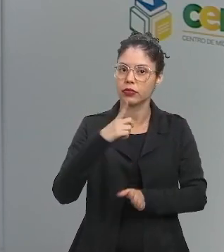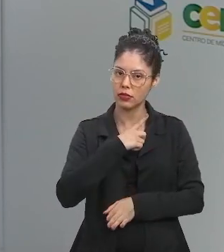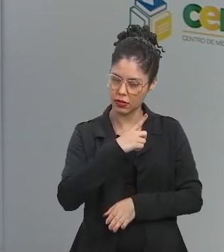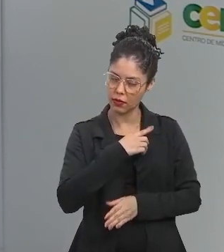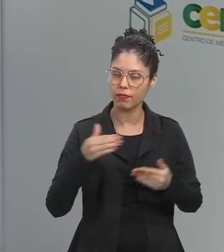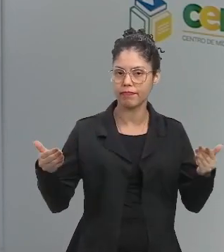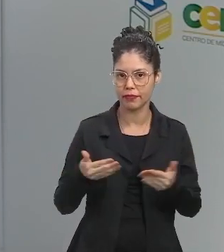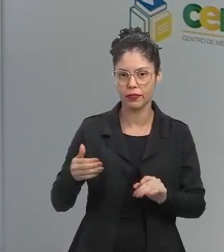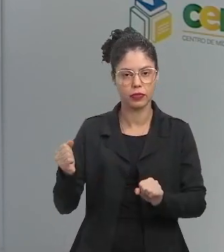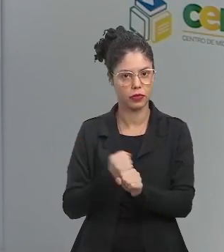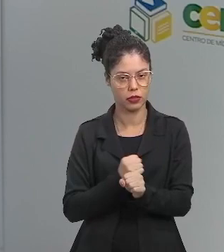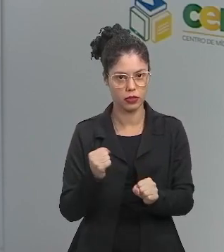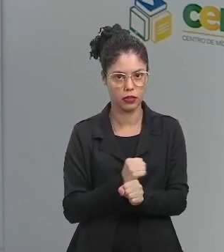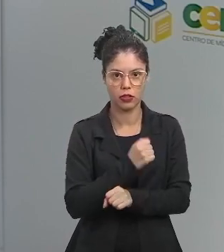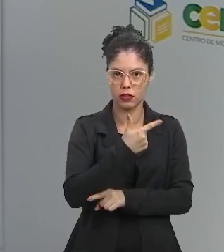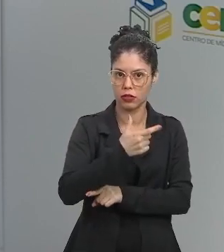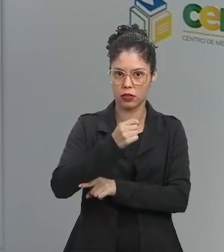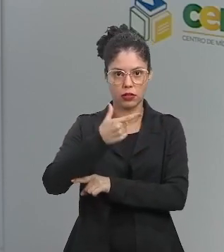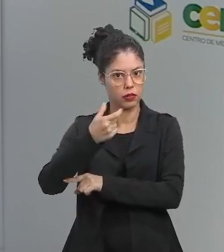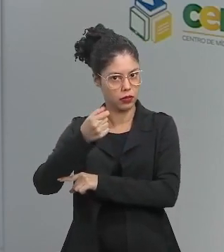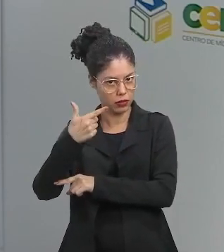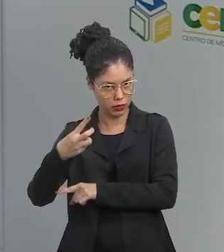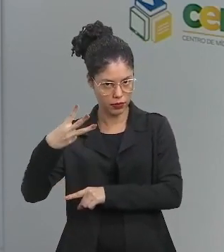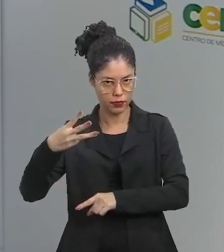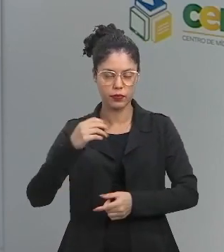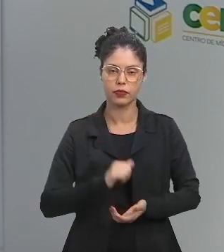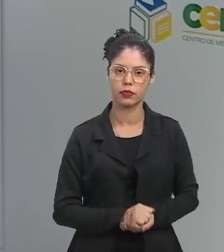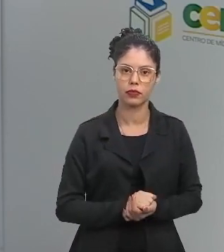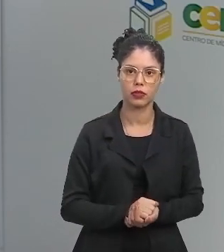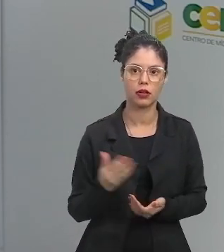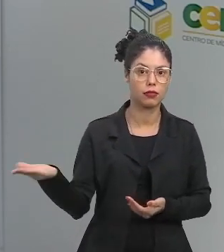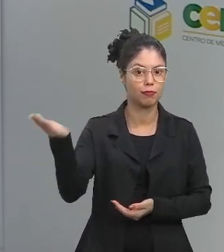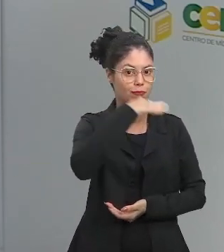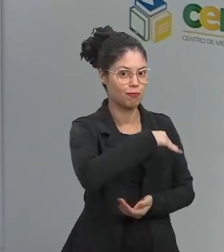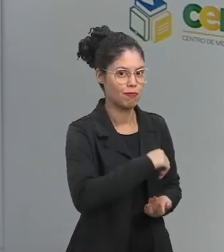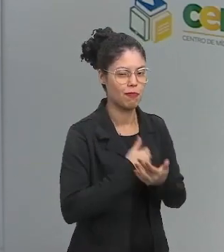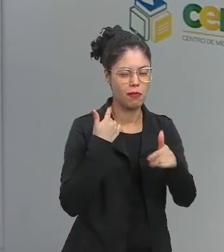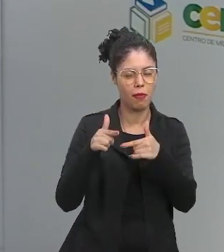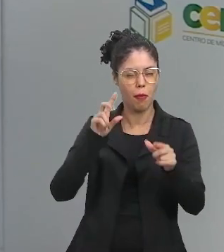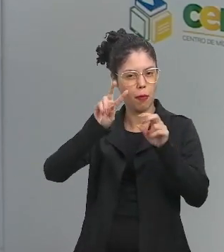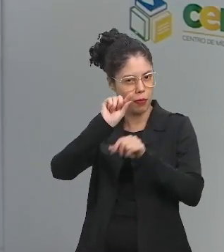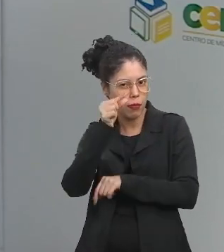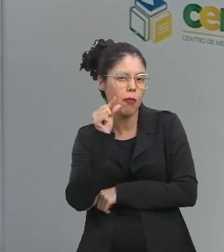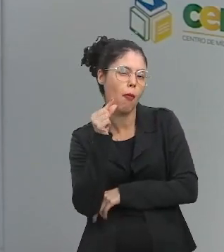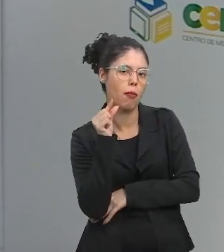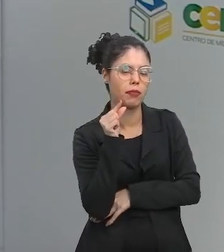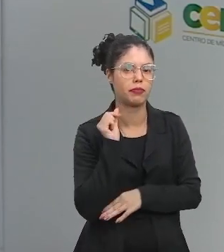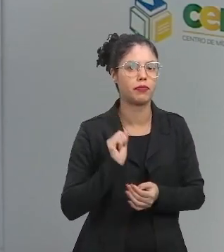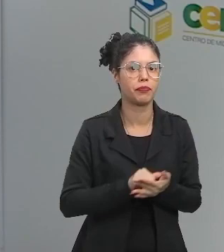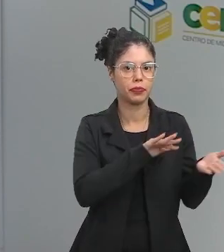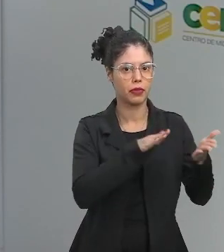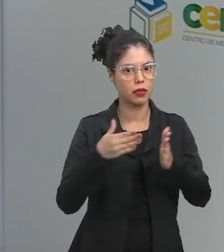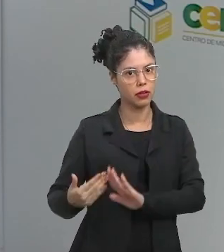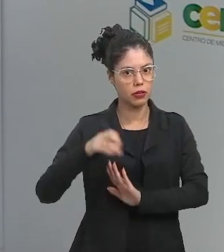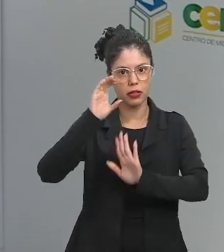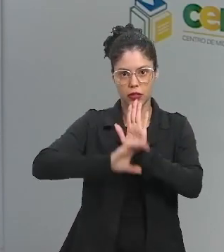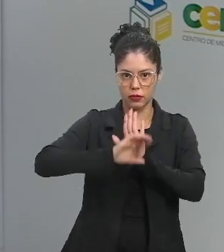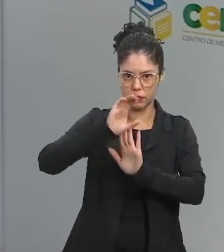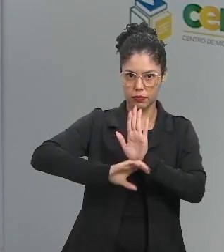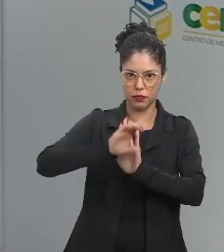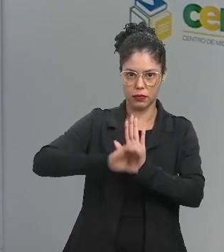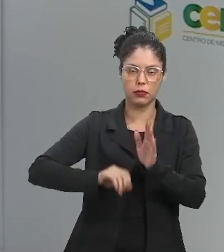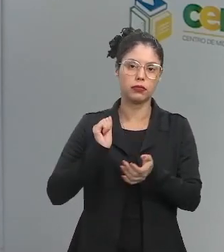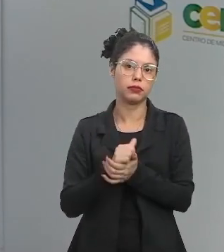agora, recentemente, no Enem 2023. Então, vamos trabalhar um pouquinho a parte conceitual,